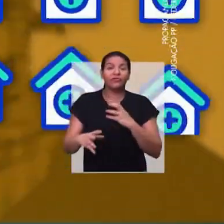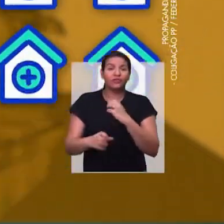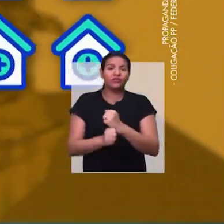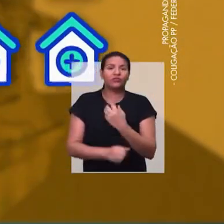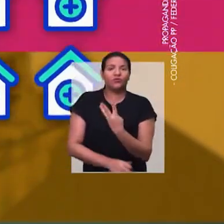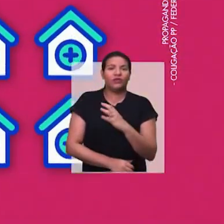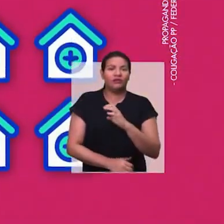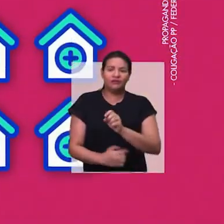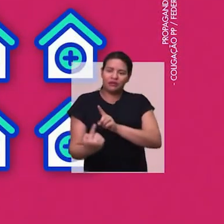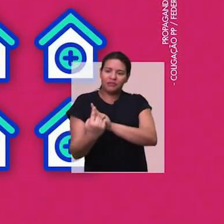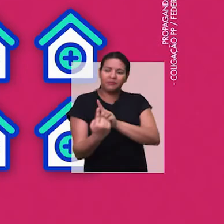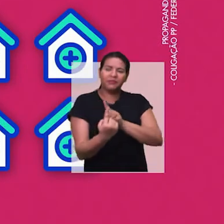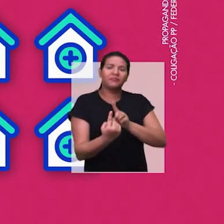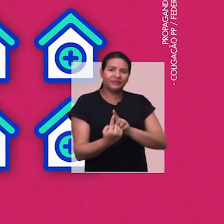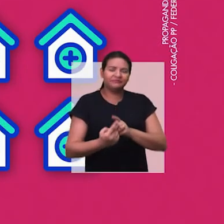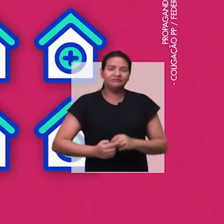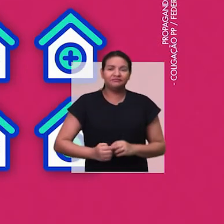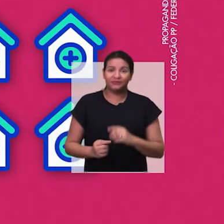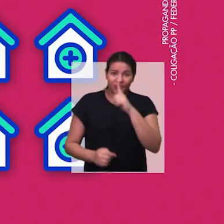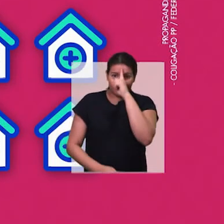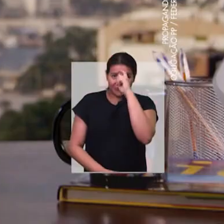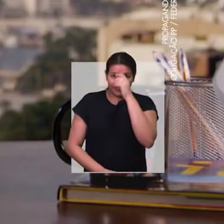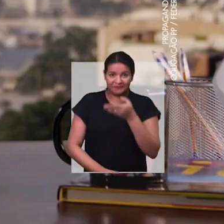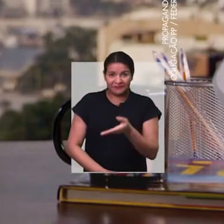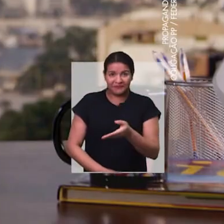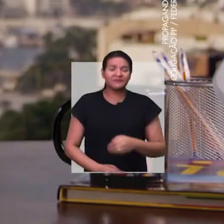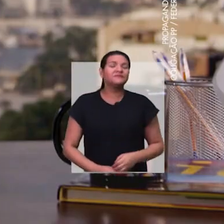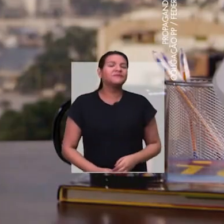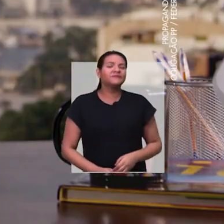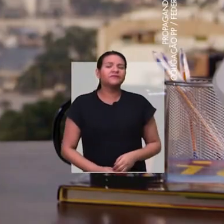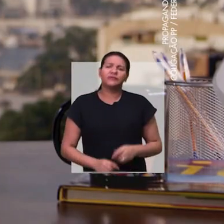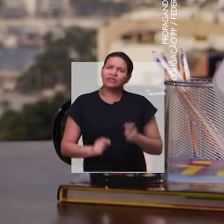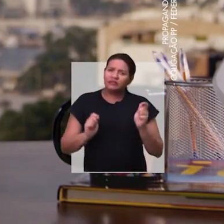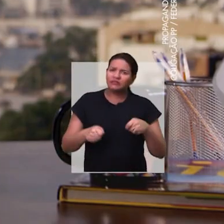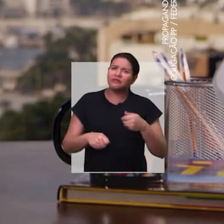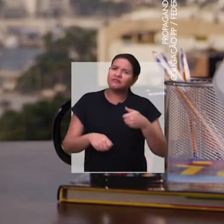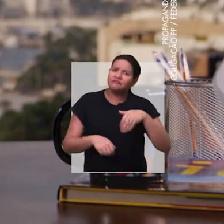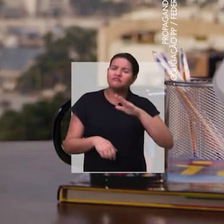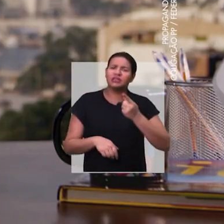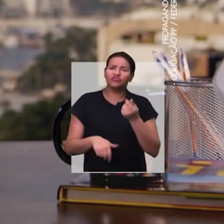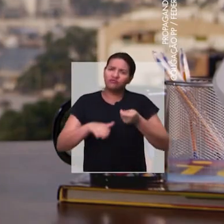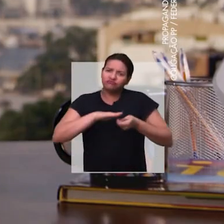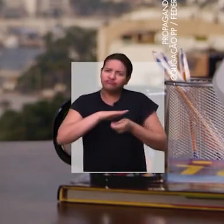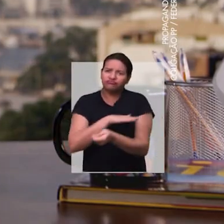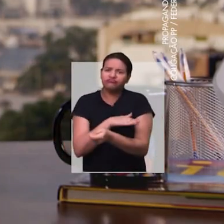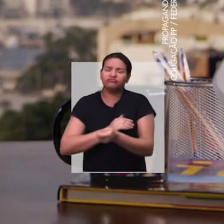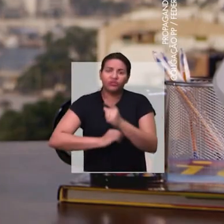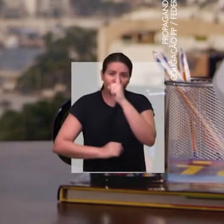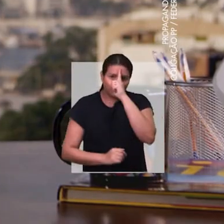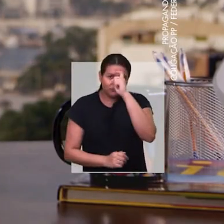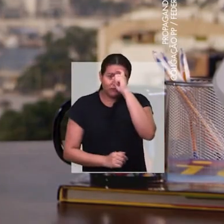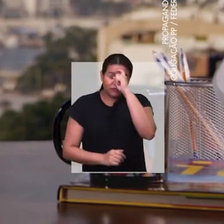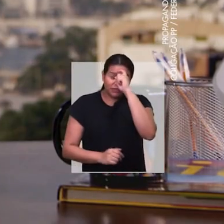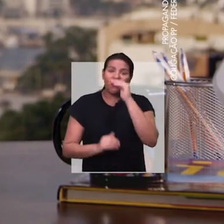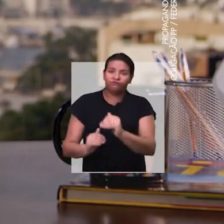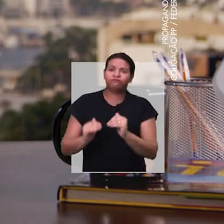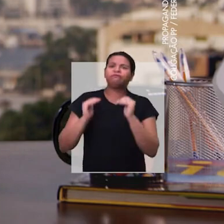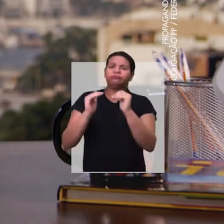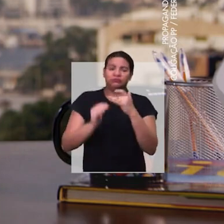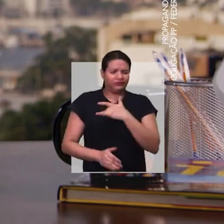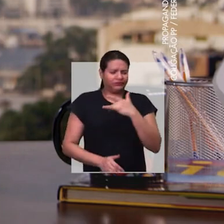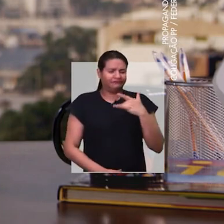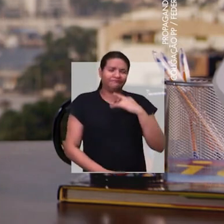construção de 40 clínicas da família. E podemos mais. Vamos investir em hospitais de alta complexidade.